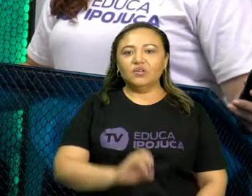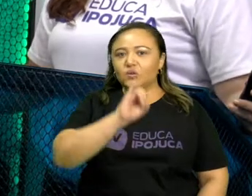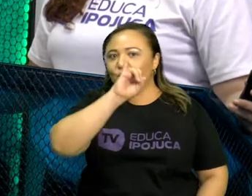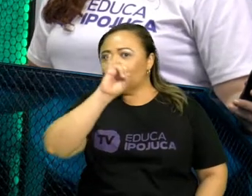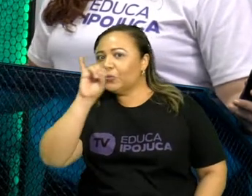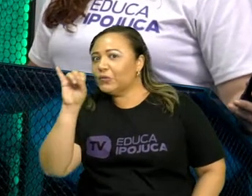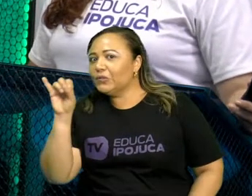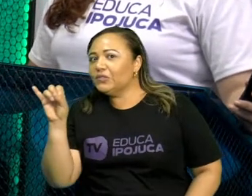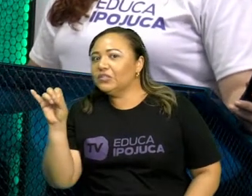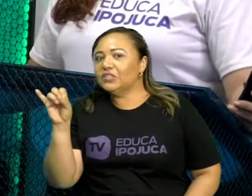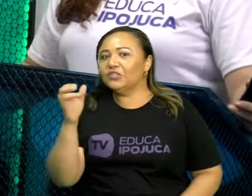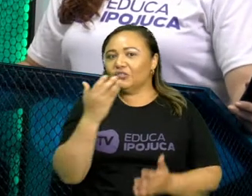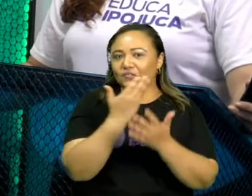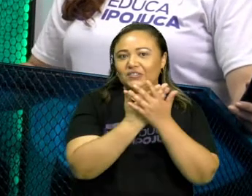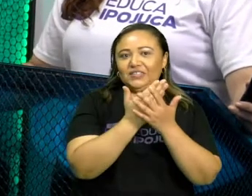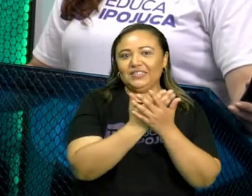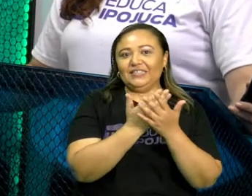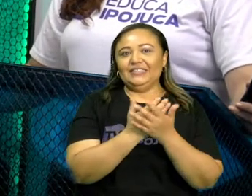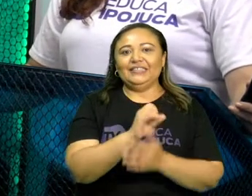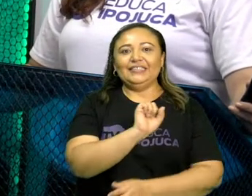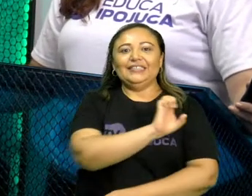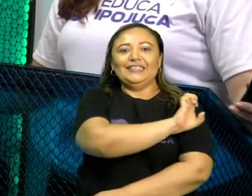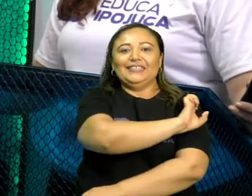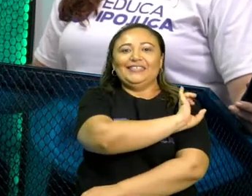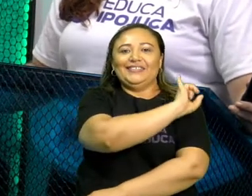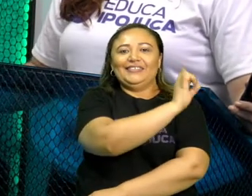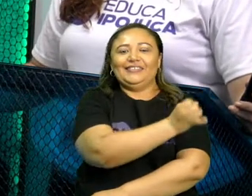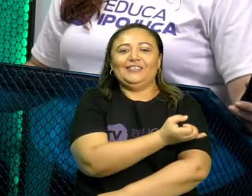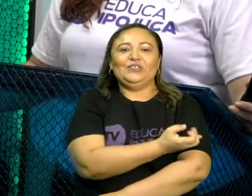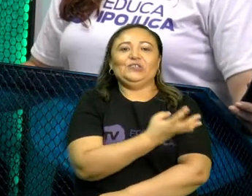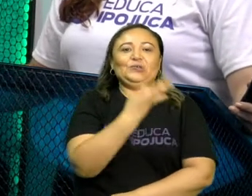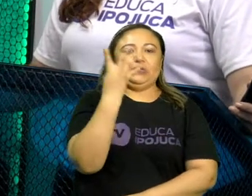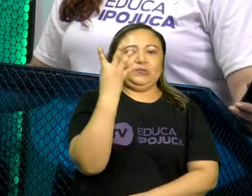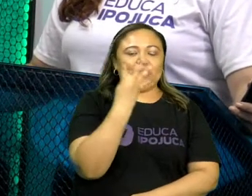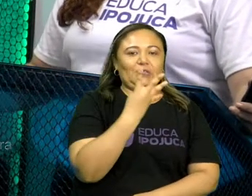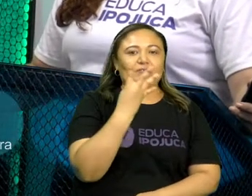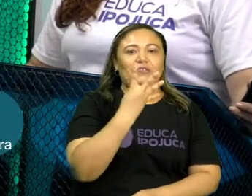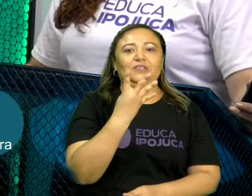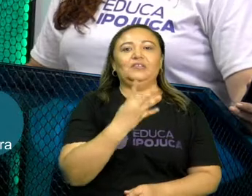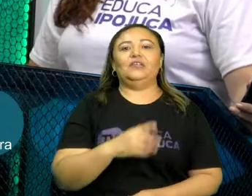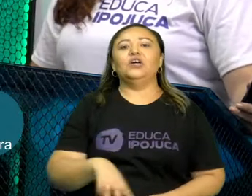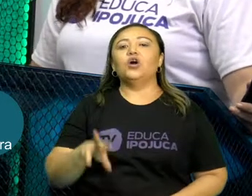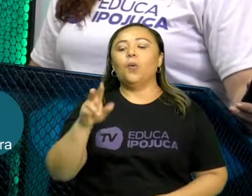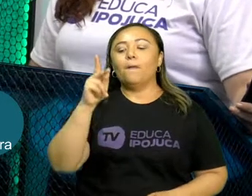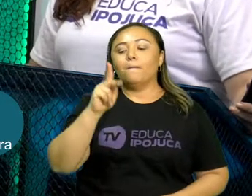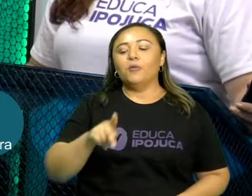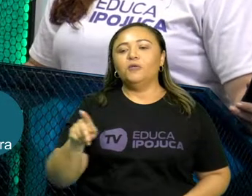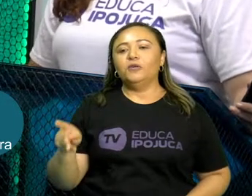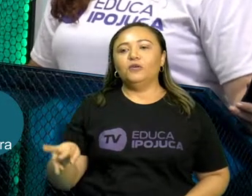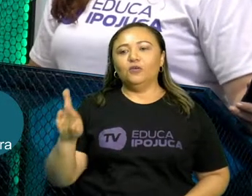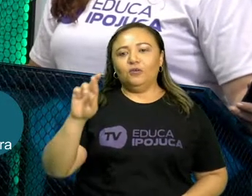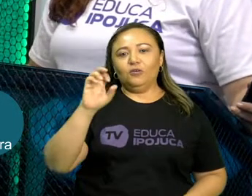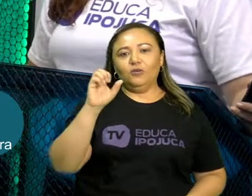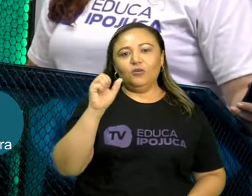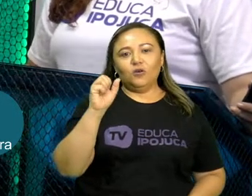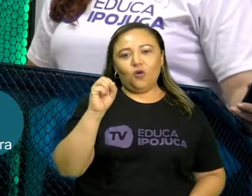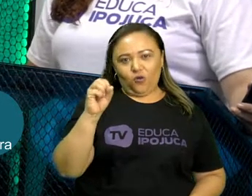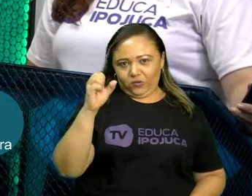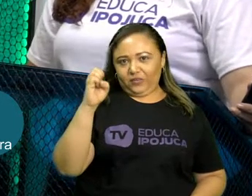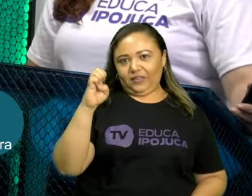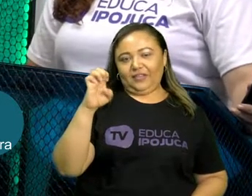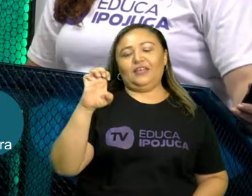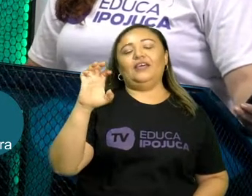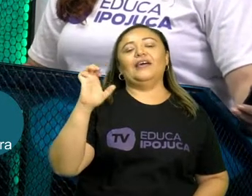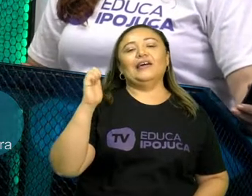Olá estudante da EJA 4, que prazer tê-los aqui novamente. Eu sou a professora Roseane Portela, sua professora de língua